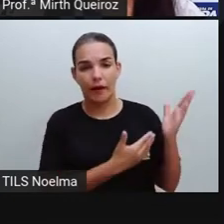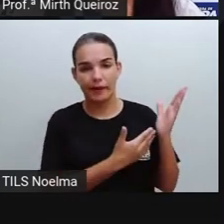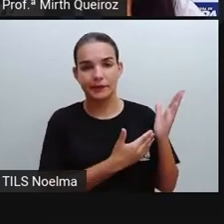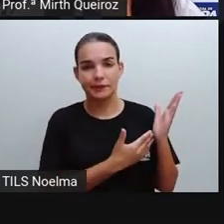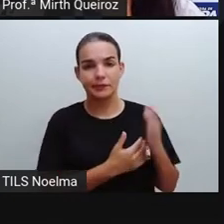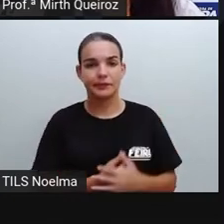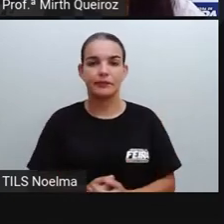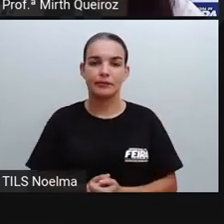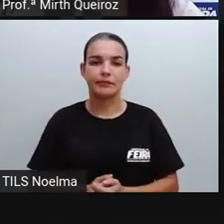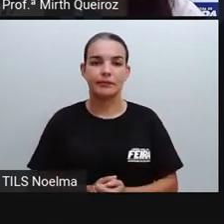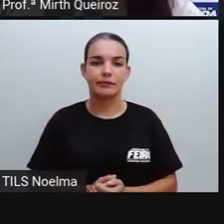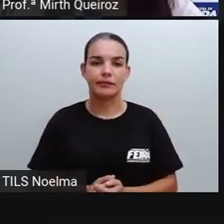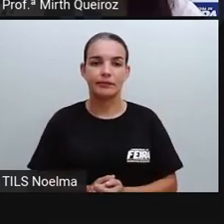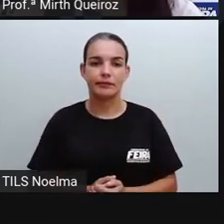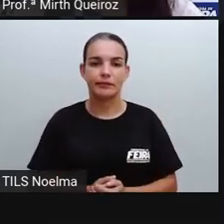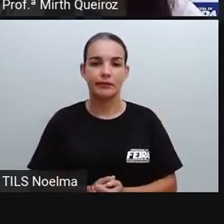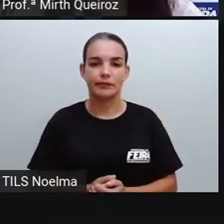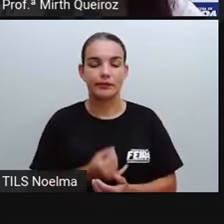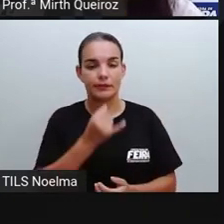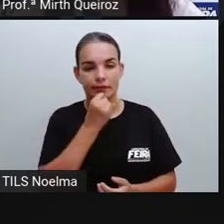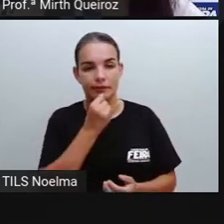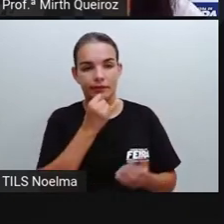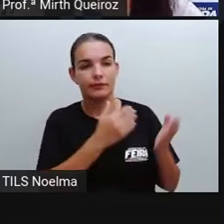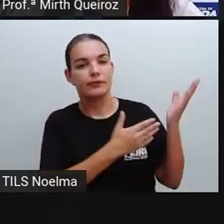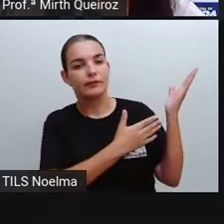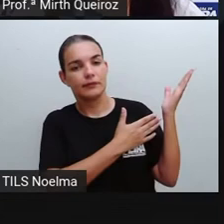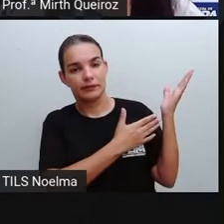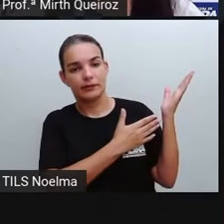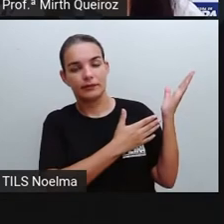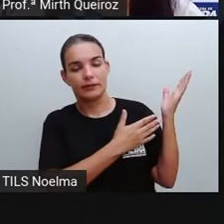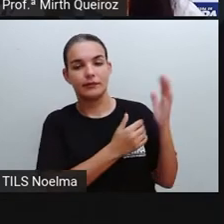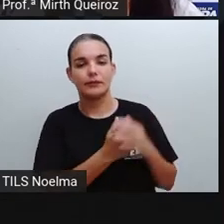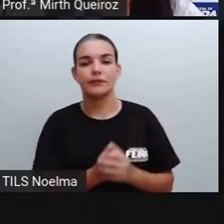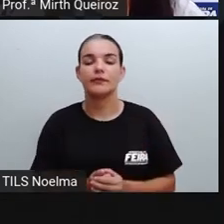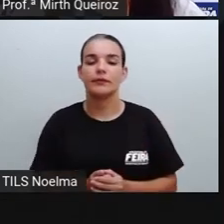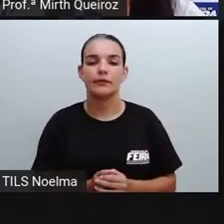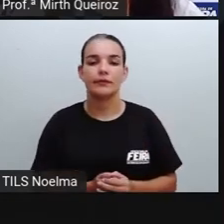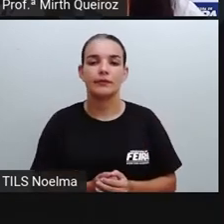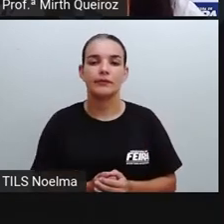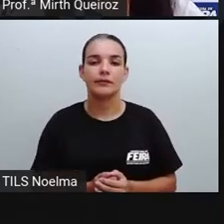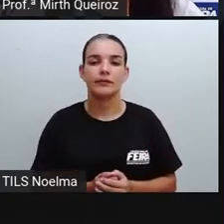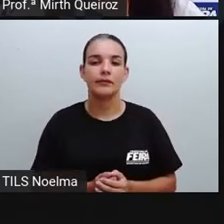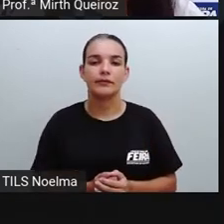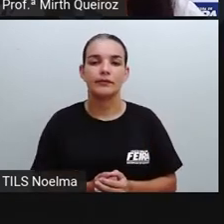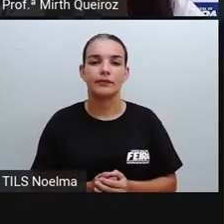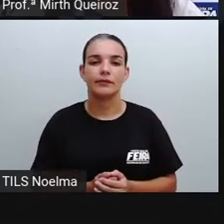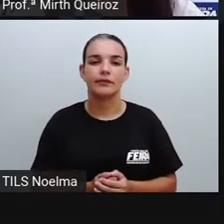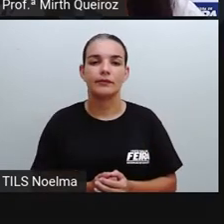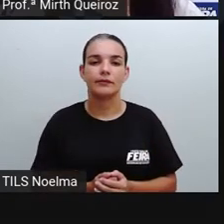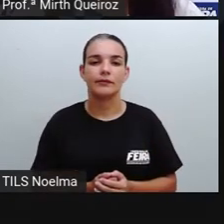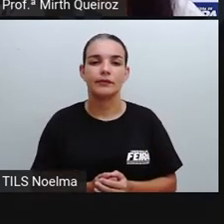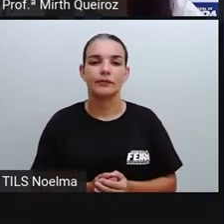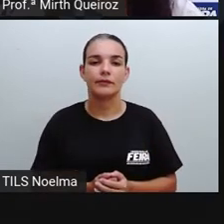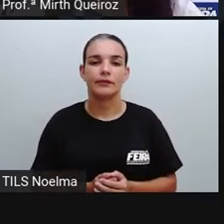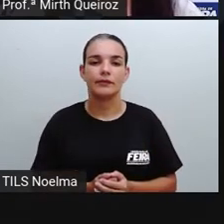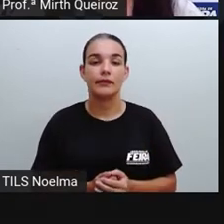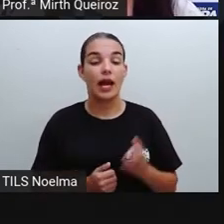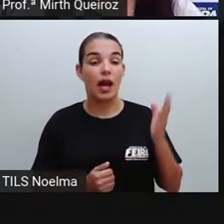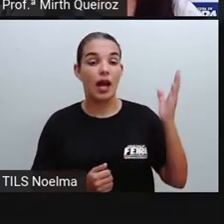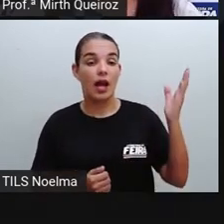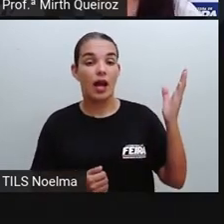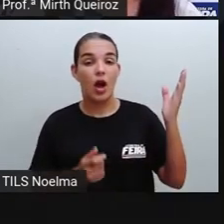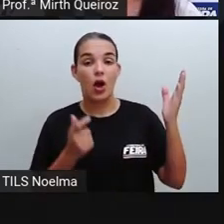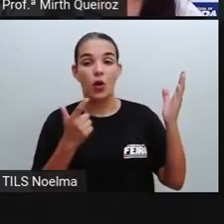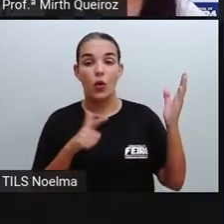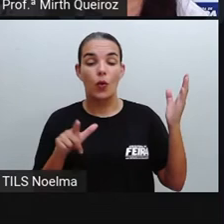forma. Diante de um tema principal, a gente vai puxando aí para outras temáticas, né? Ou então conceituando